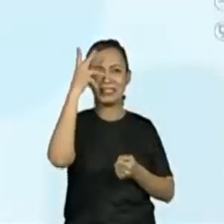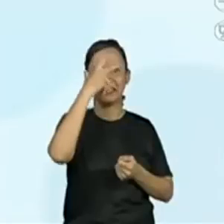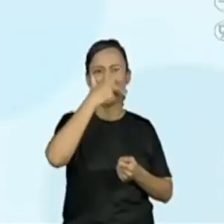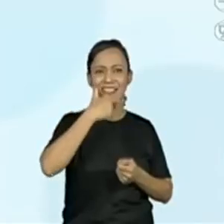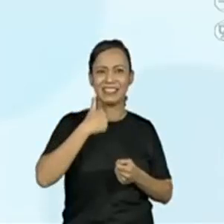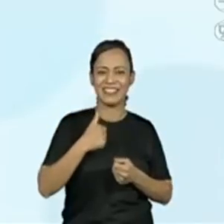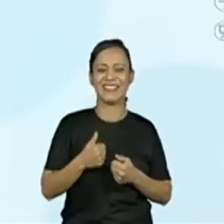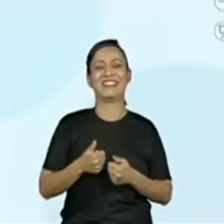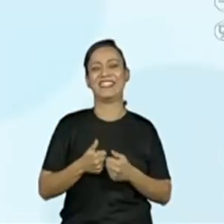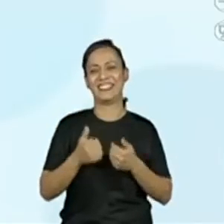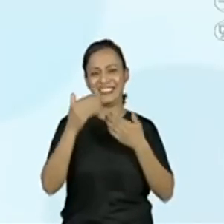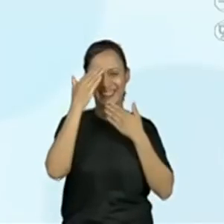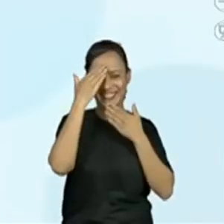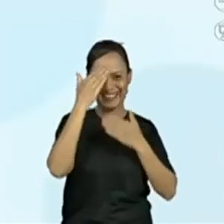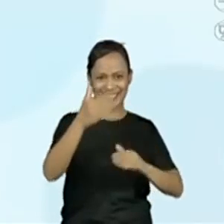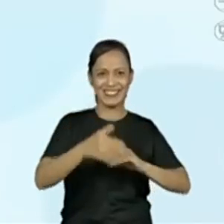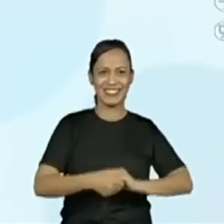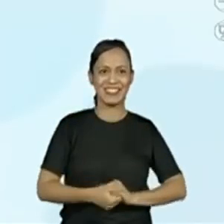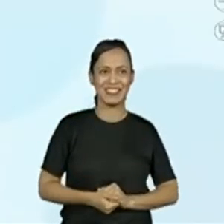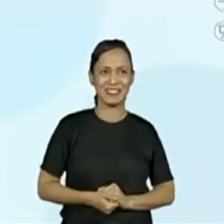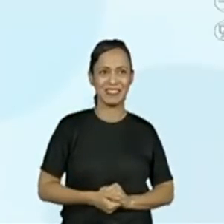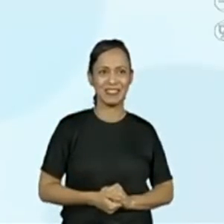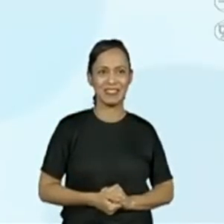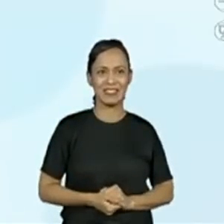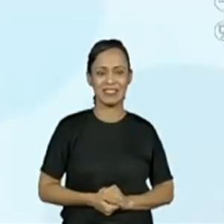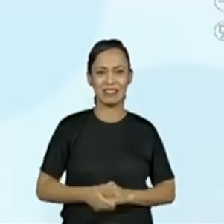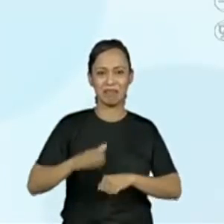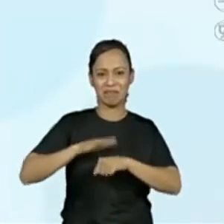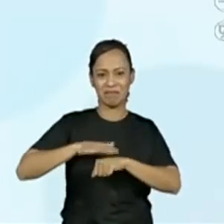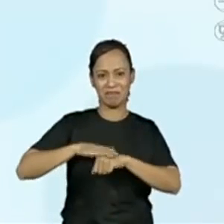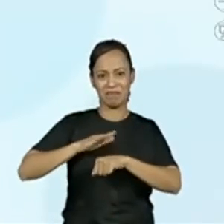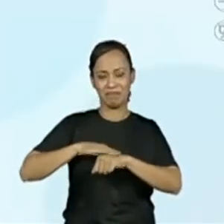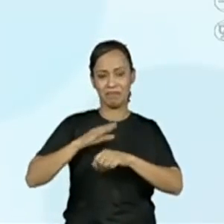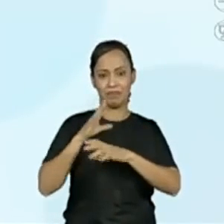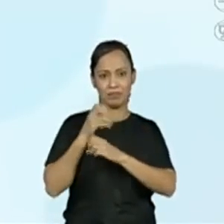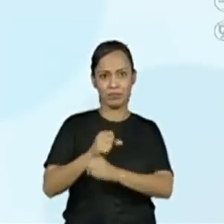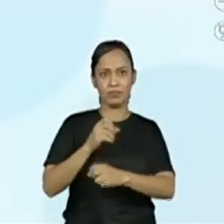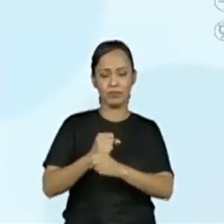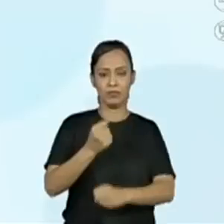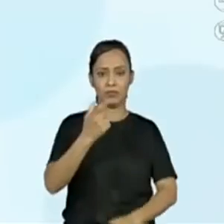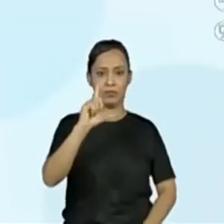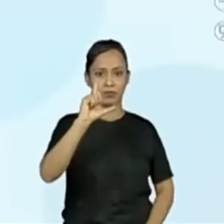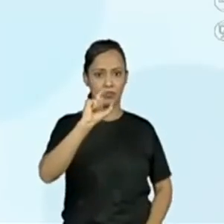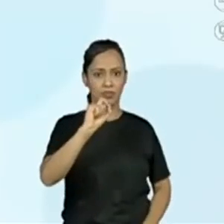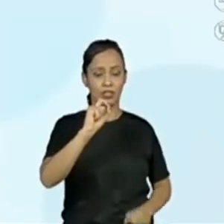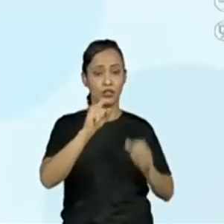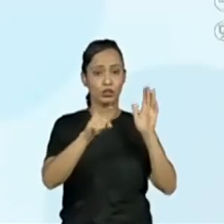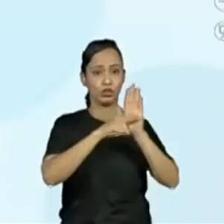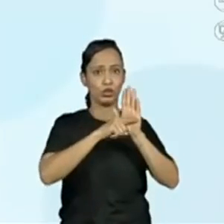Obrigado. Ao subtrair 10, tenho... Tenho